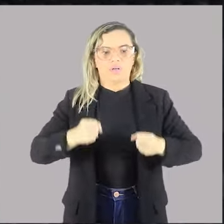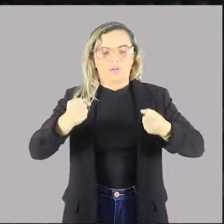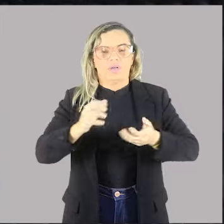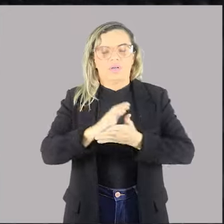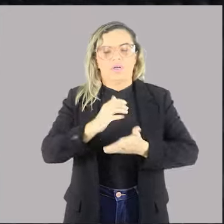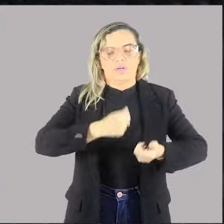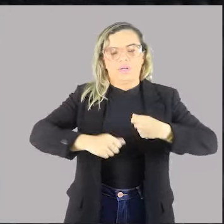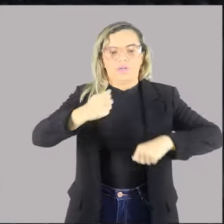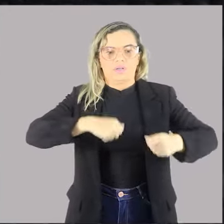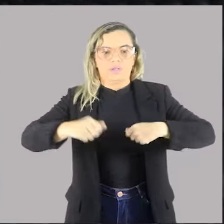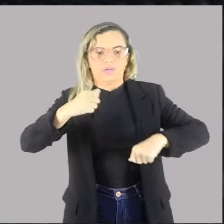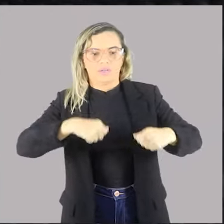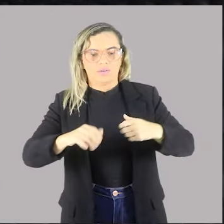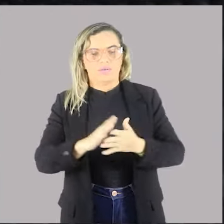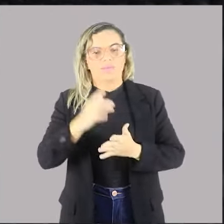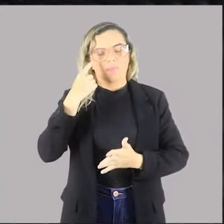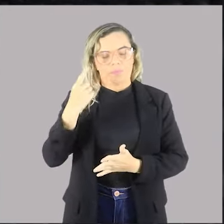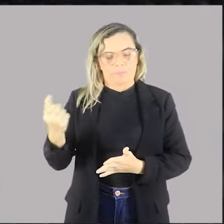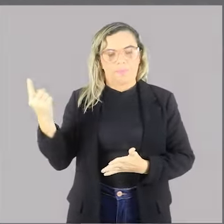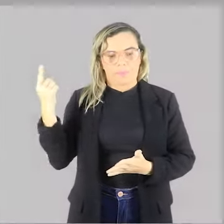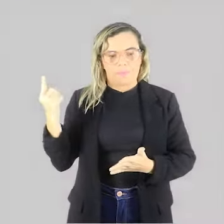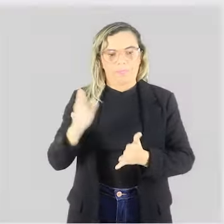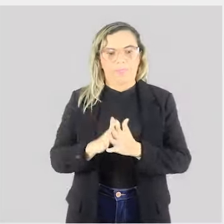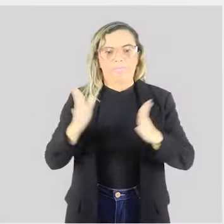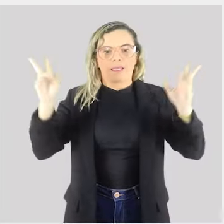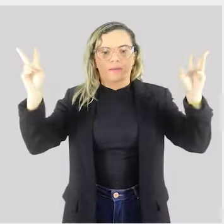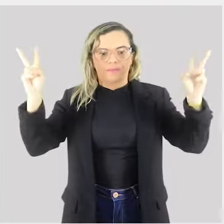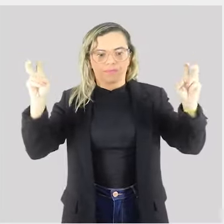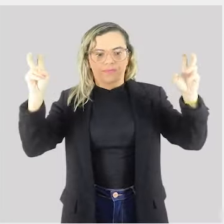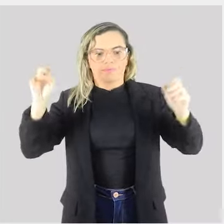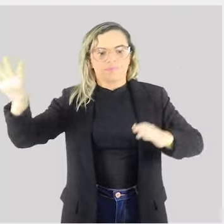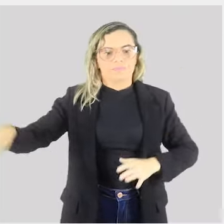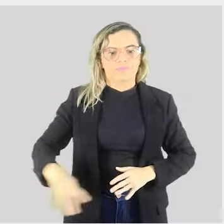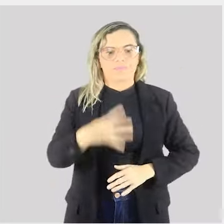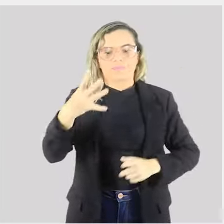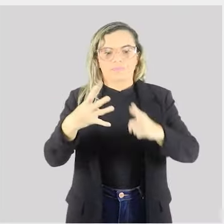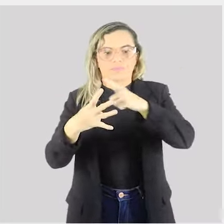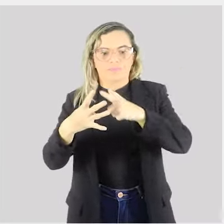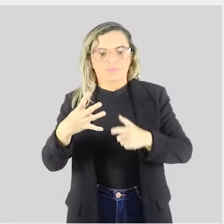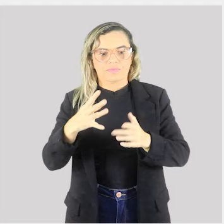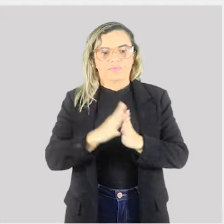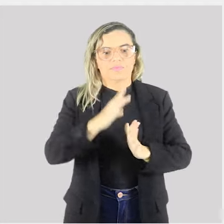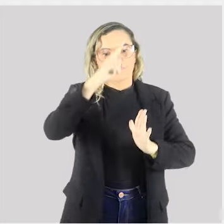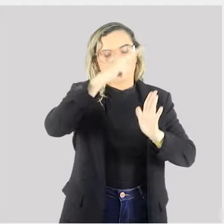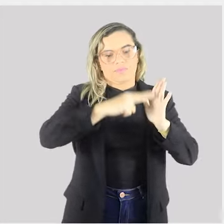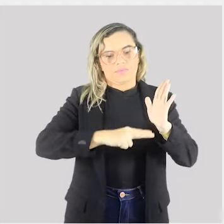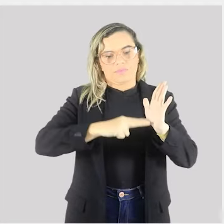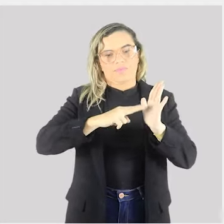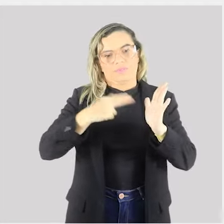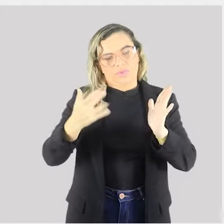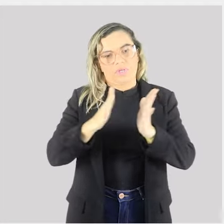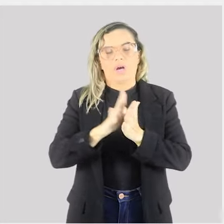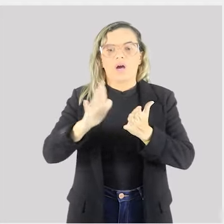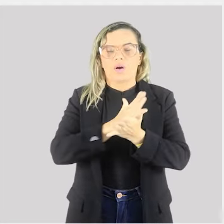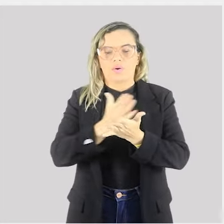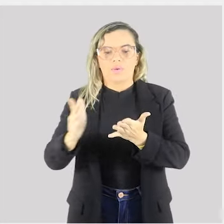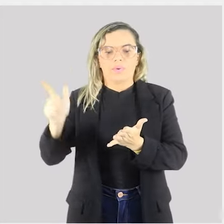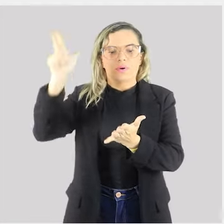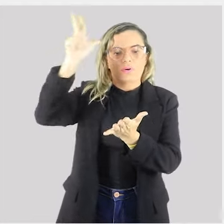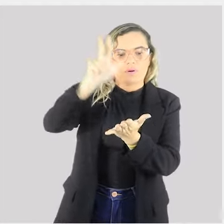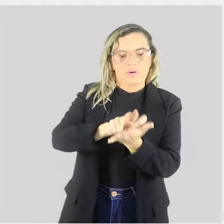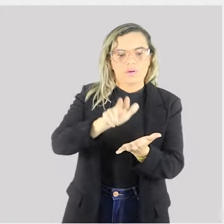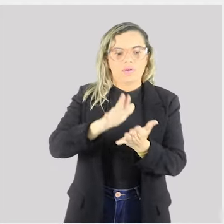também chamados poderes administrativos. Eles são quatro poderes. O poder normativo, algumas vezes chamado de poder